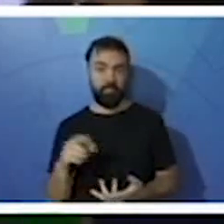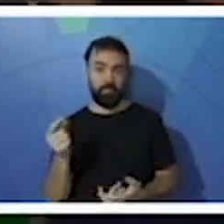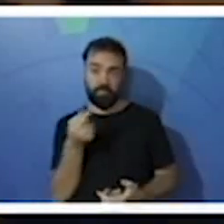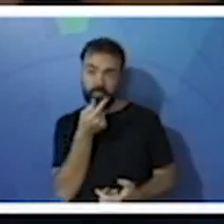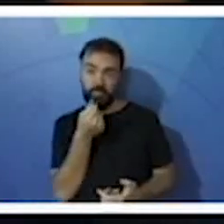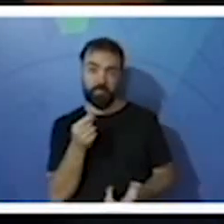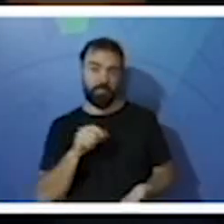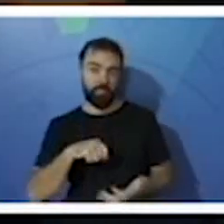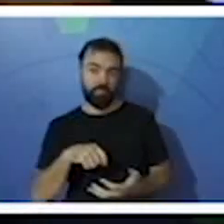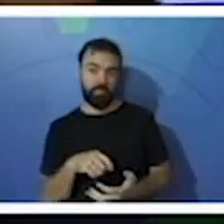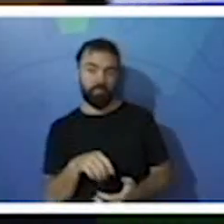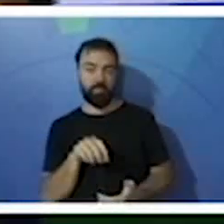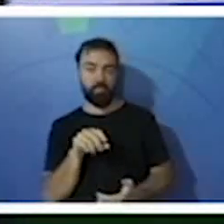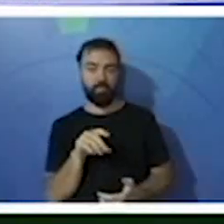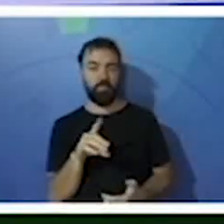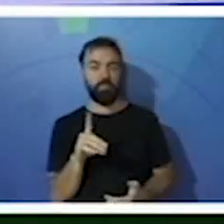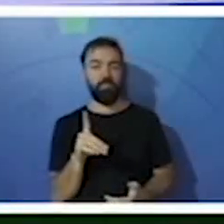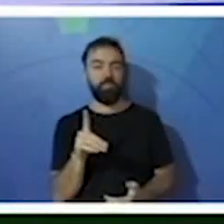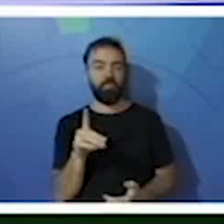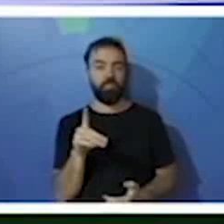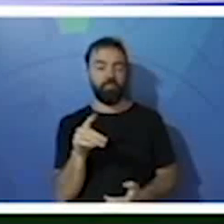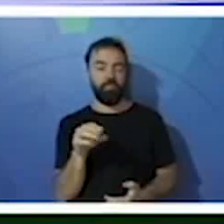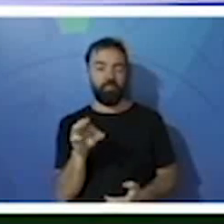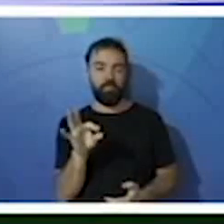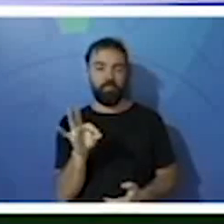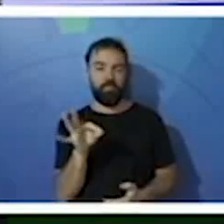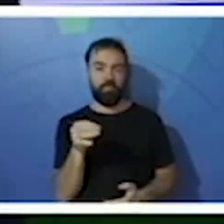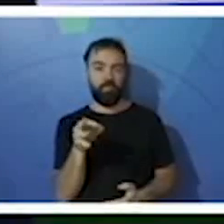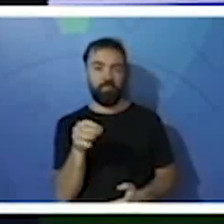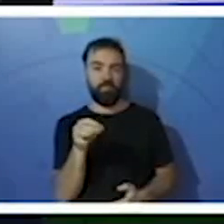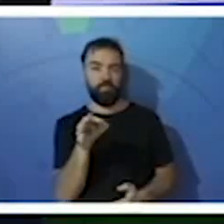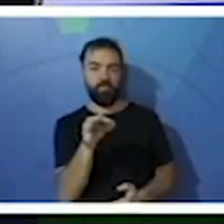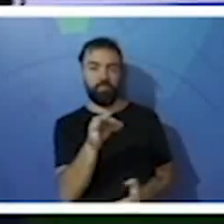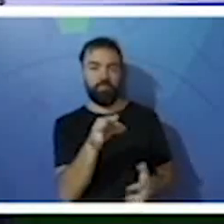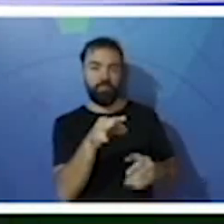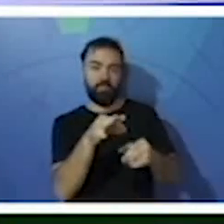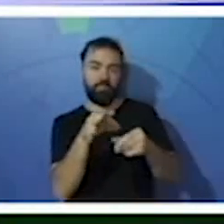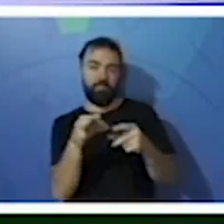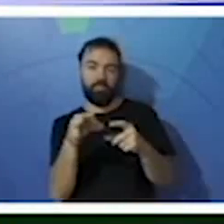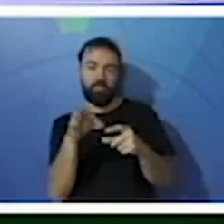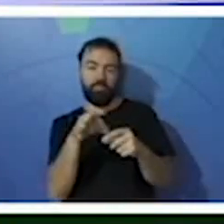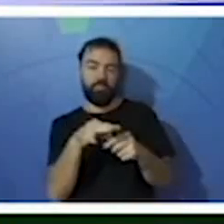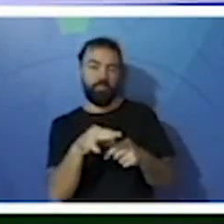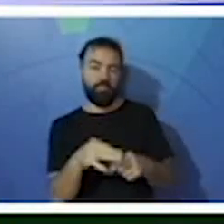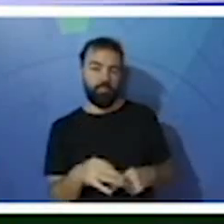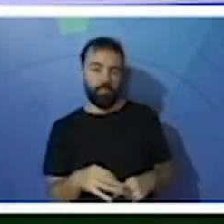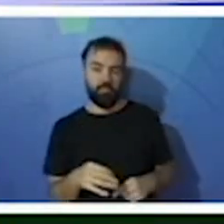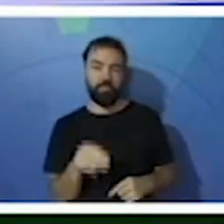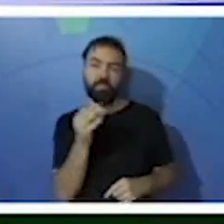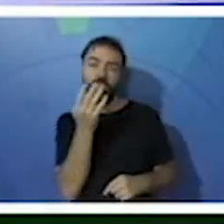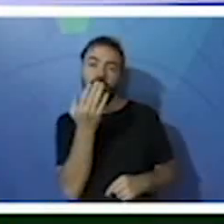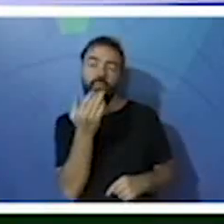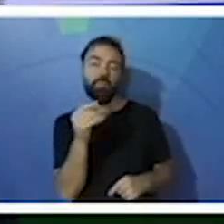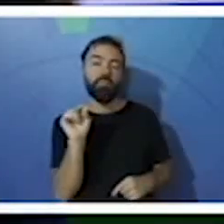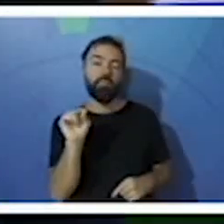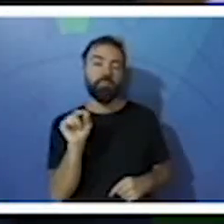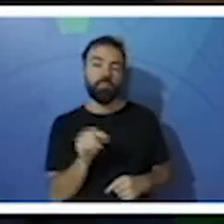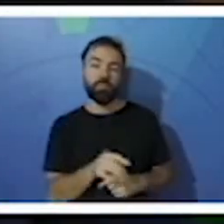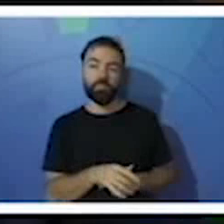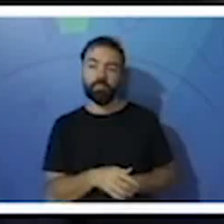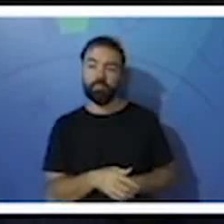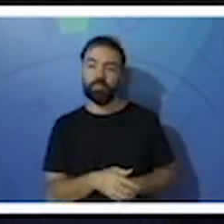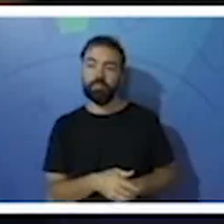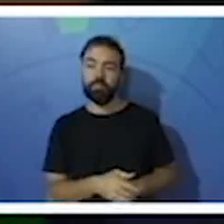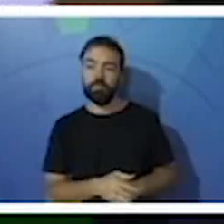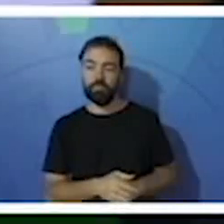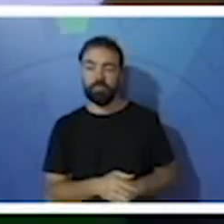O beija-flor, olha aqui. Qual é o alimento, né? Para o beija-flor? Aqui